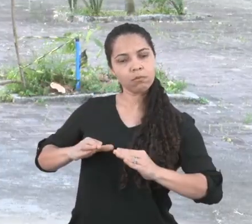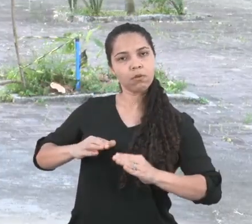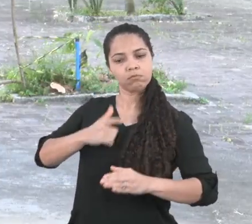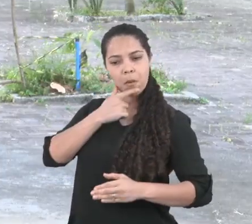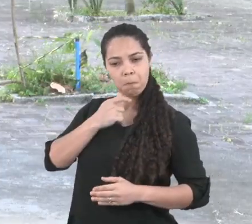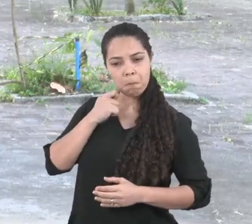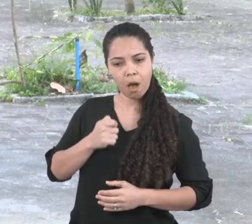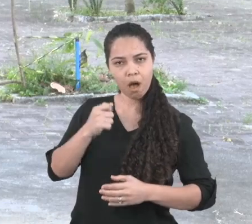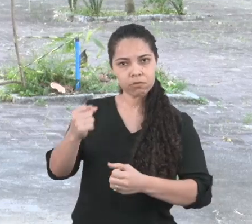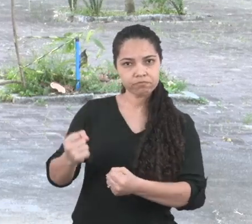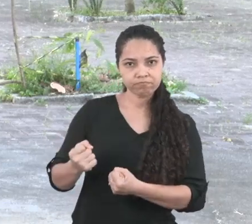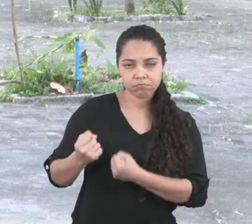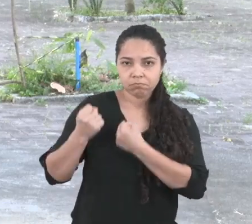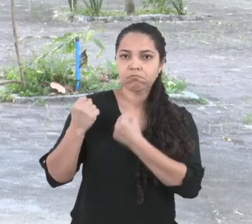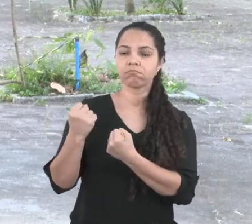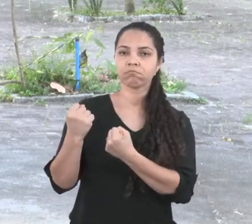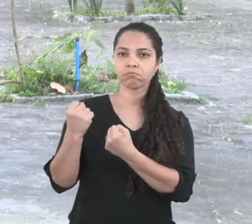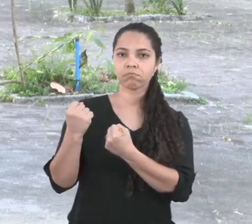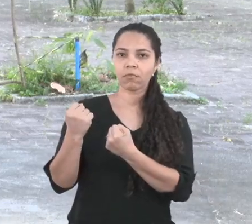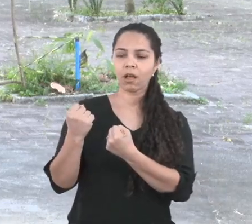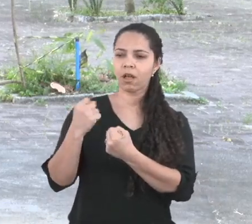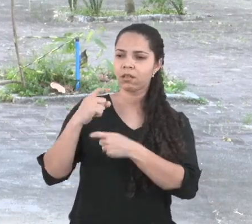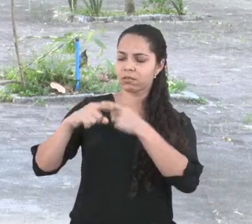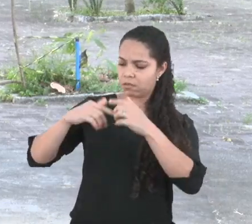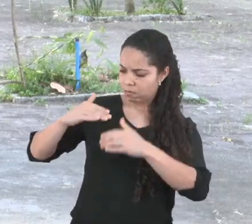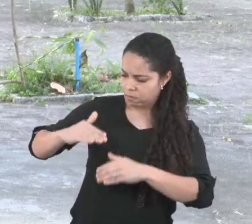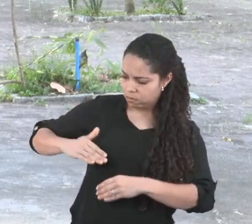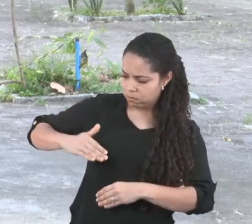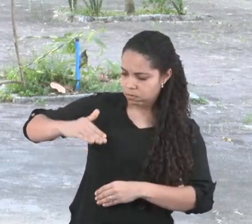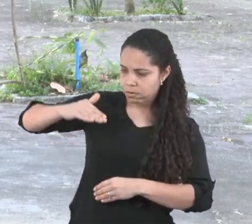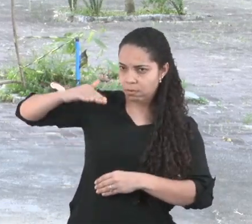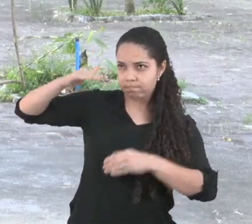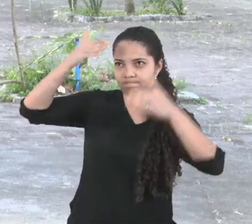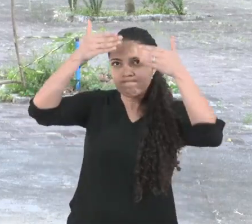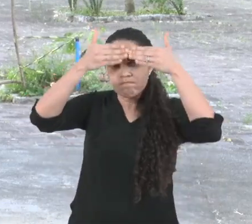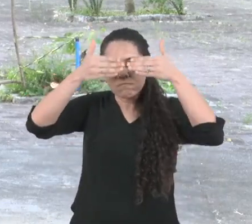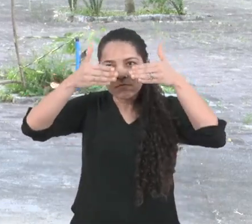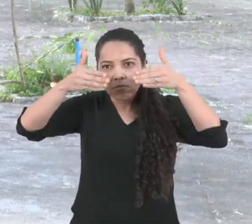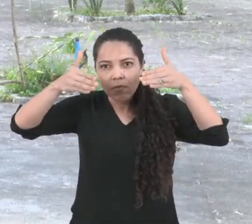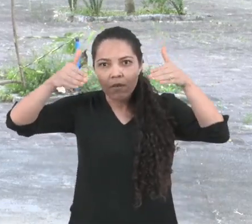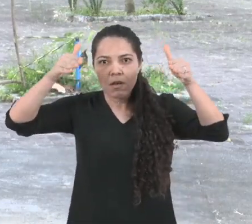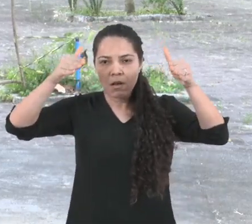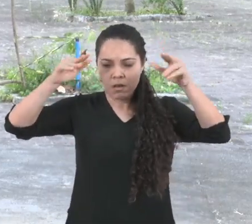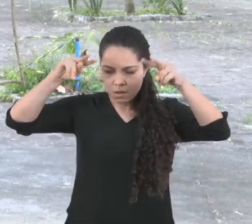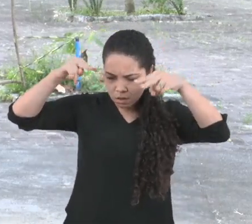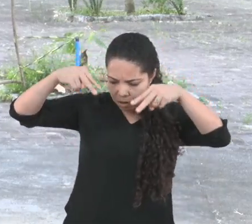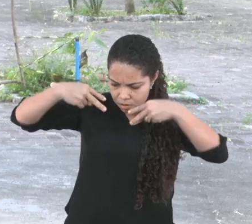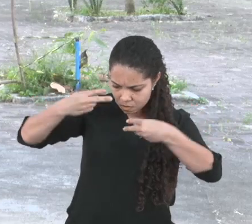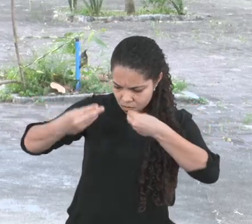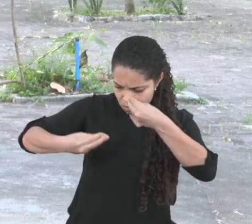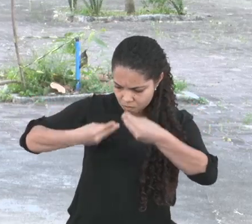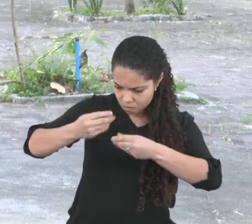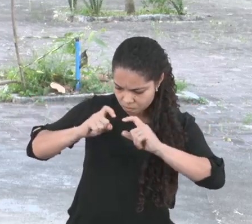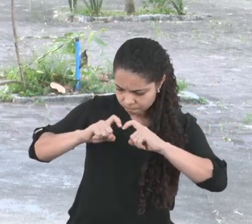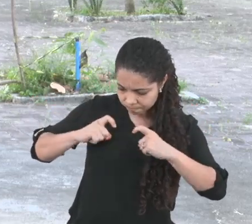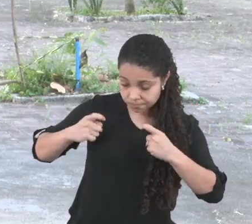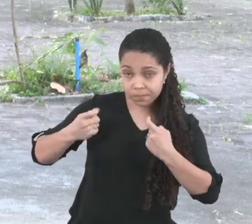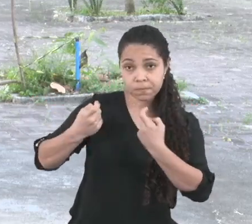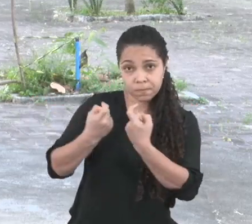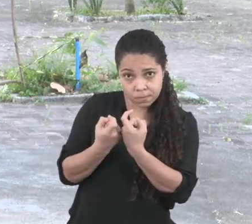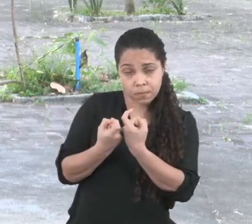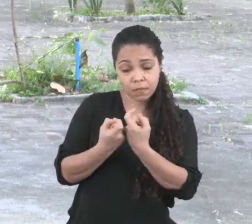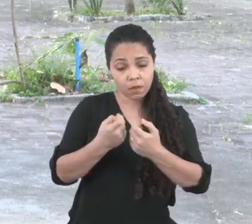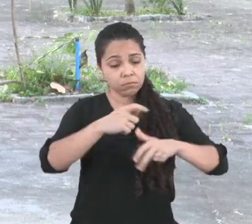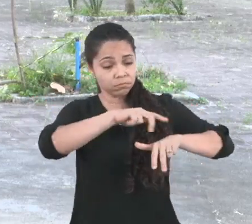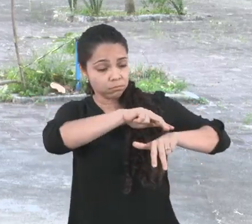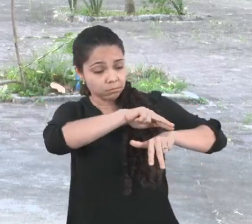máscula, como uma pessoa viril. E quando essas expressões a gente começa a realmente entender e compreender como são as nossas sexualidades,